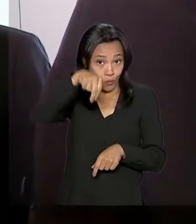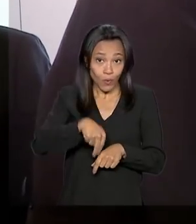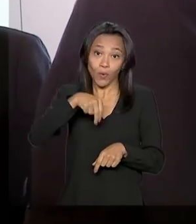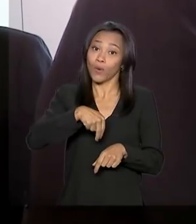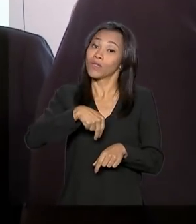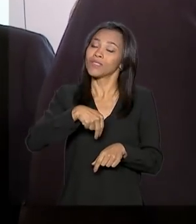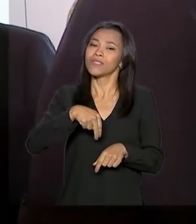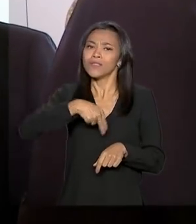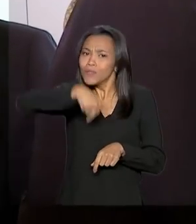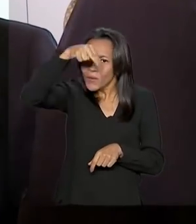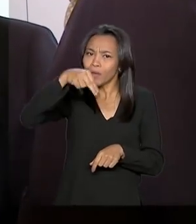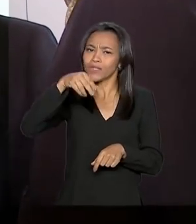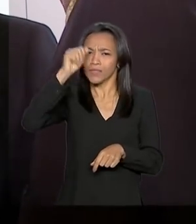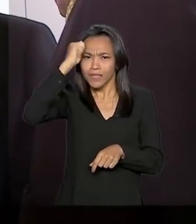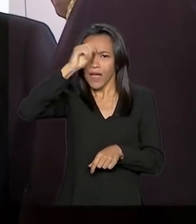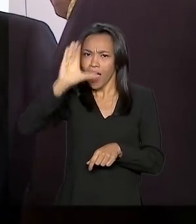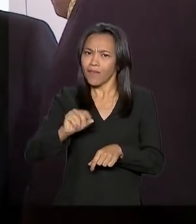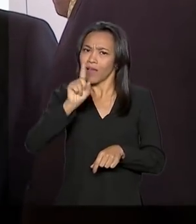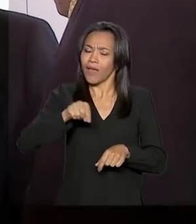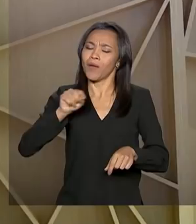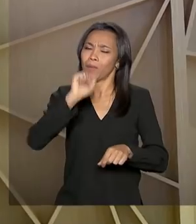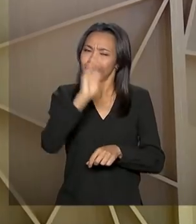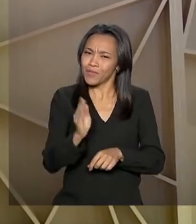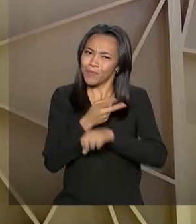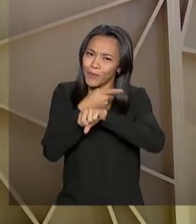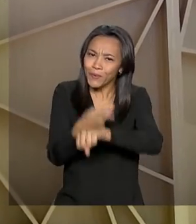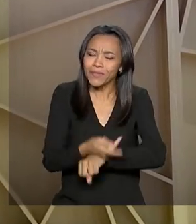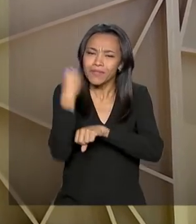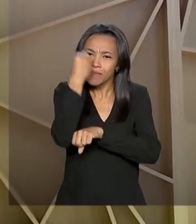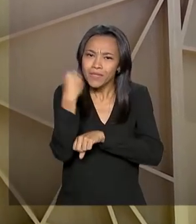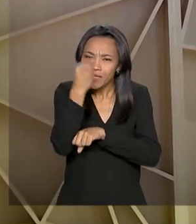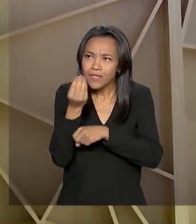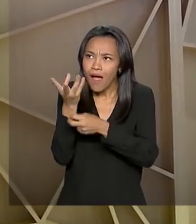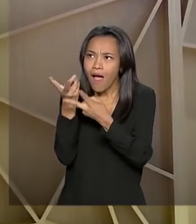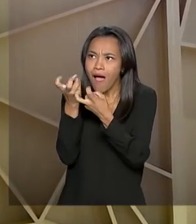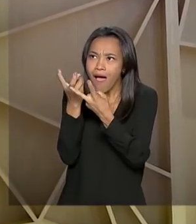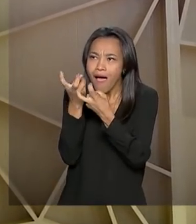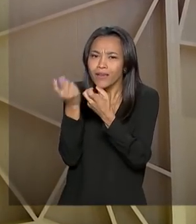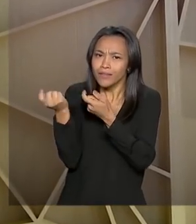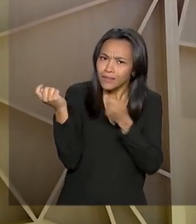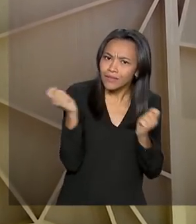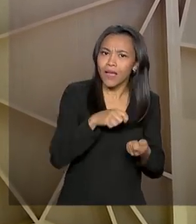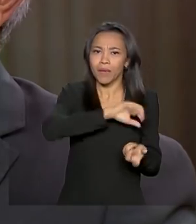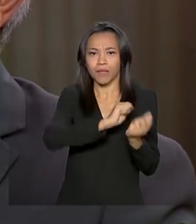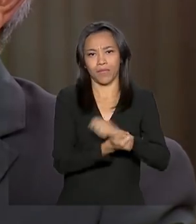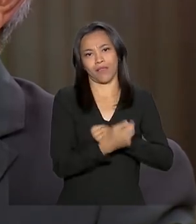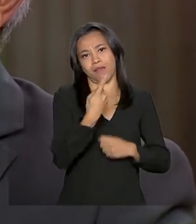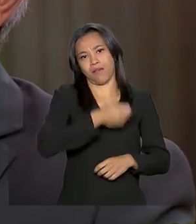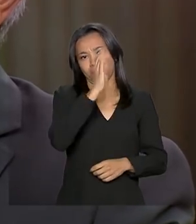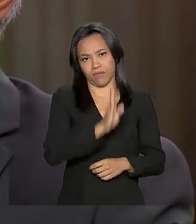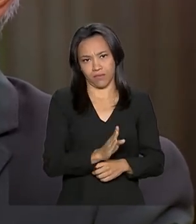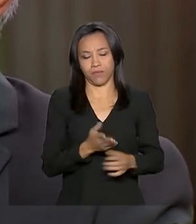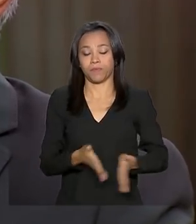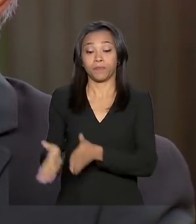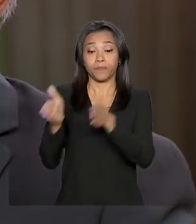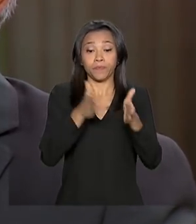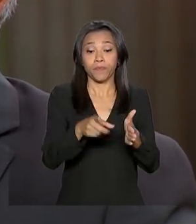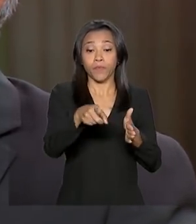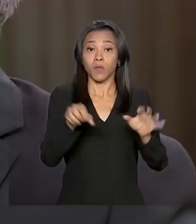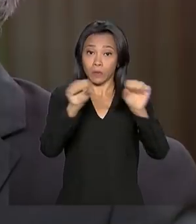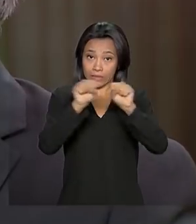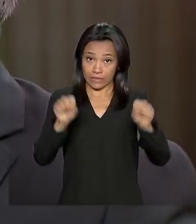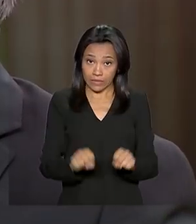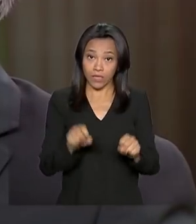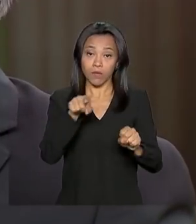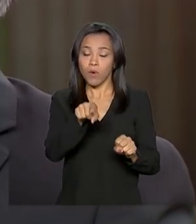Brasil em busca de experiências locais que caberiam na nossa realidade. Inteligência Artificial servindo como